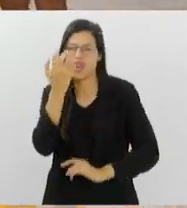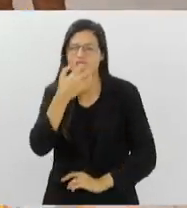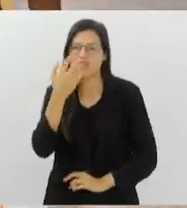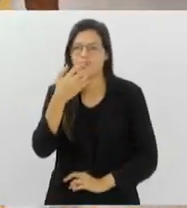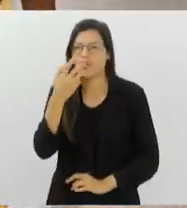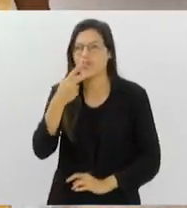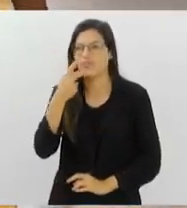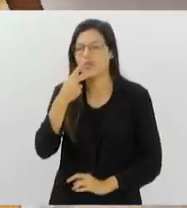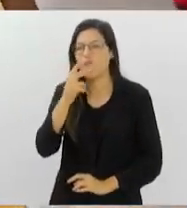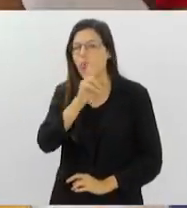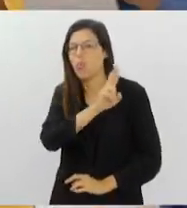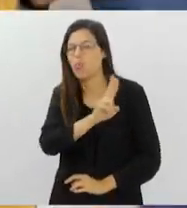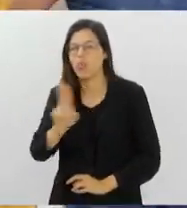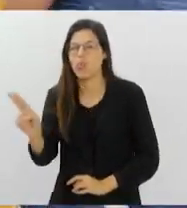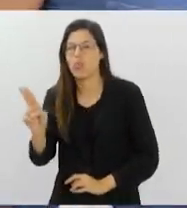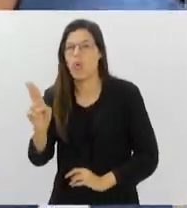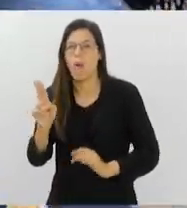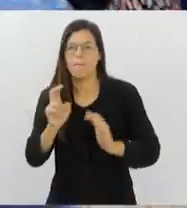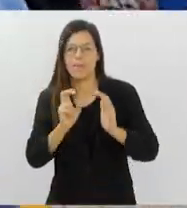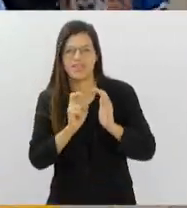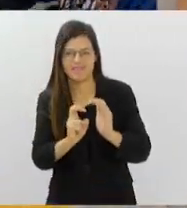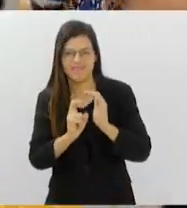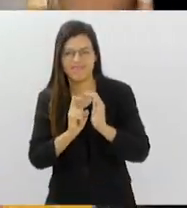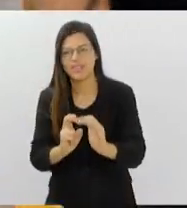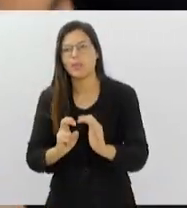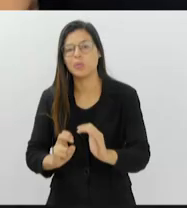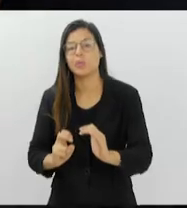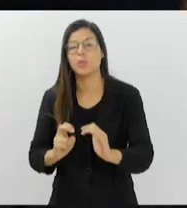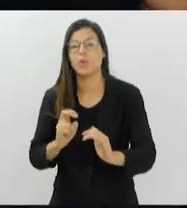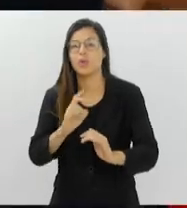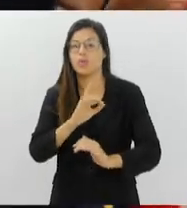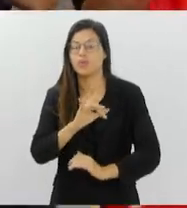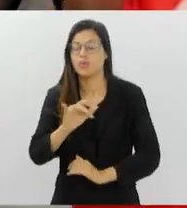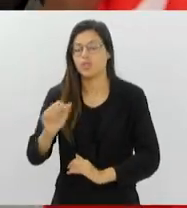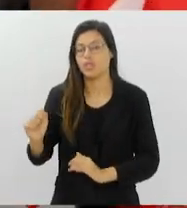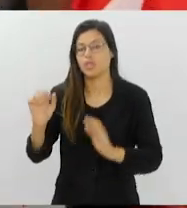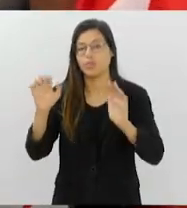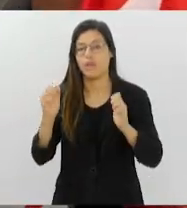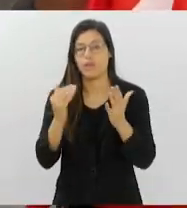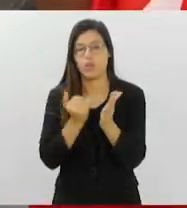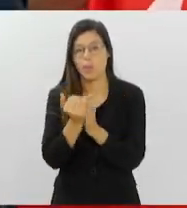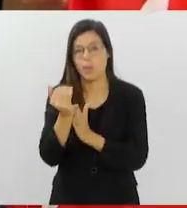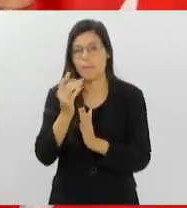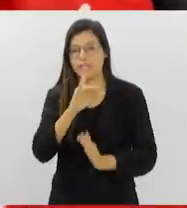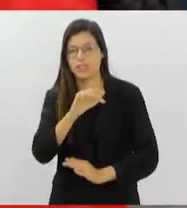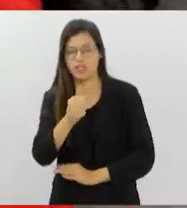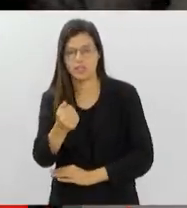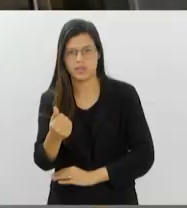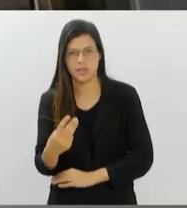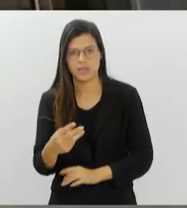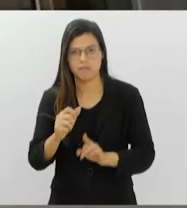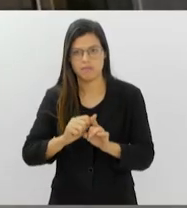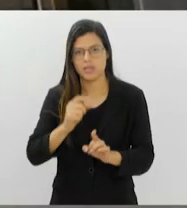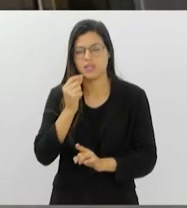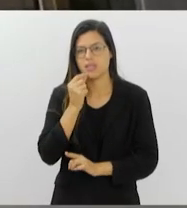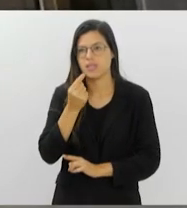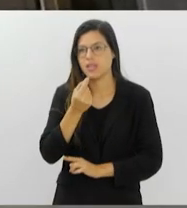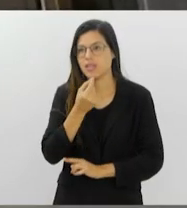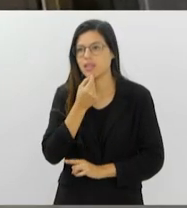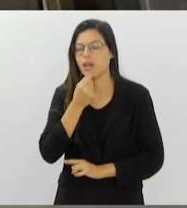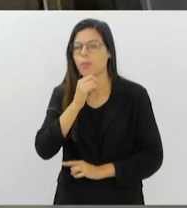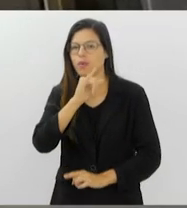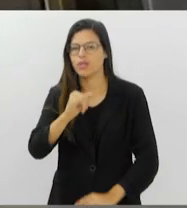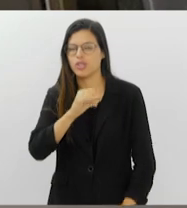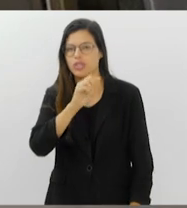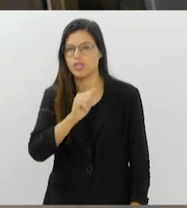funcionamento 24 horas do sistema metroviário durante os dias do evento, que começa no dia 13 de setembro. A Estação Jardim